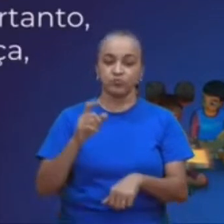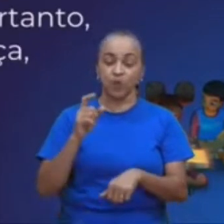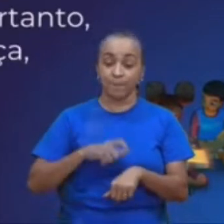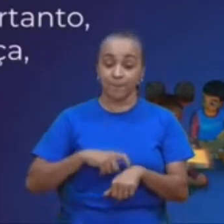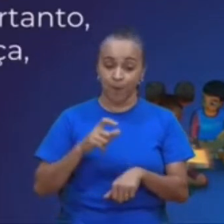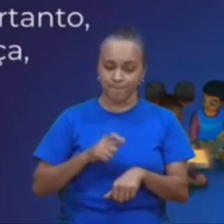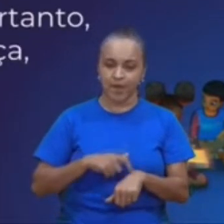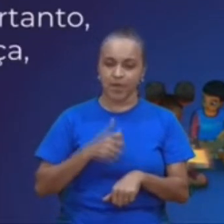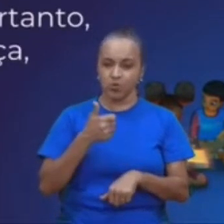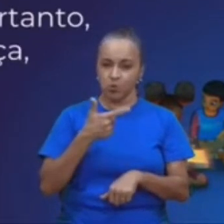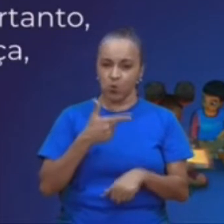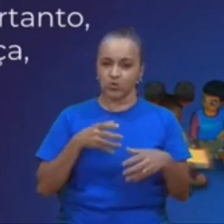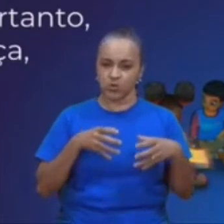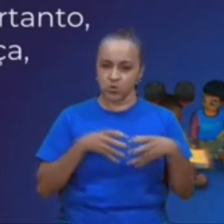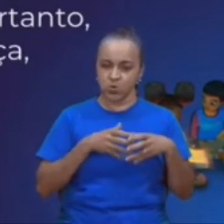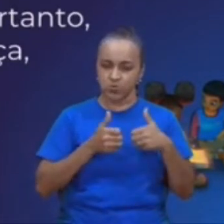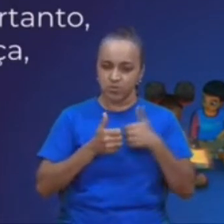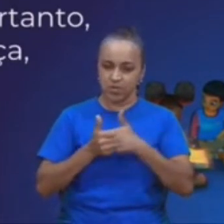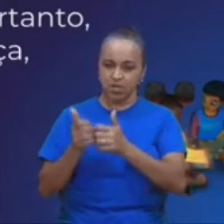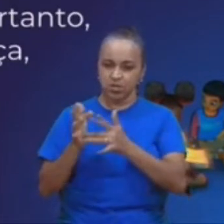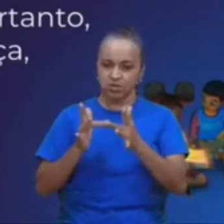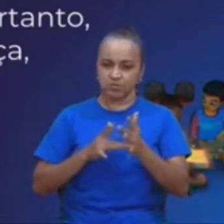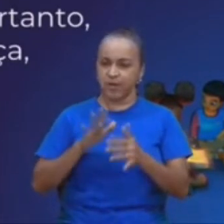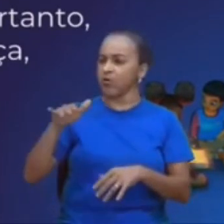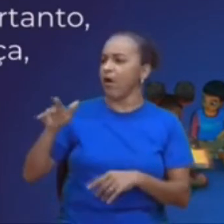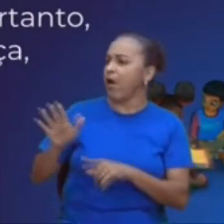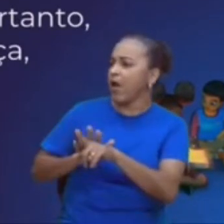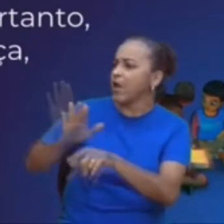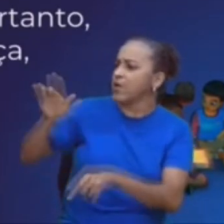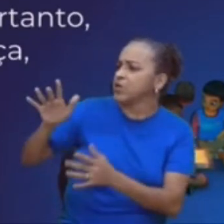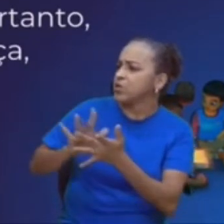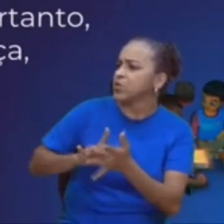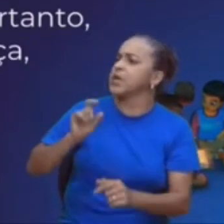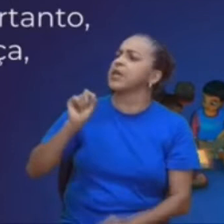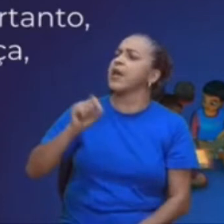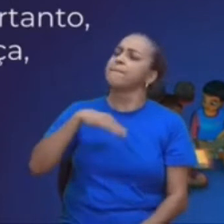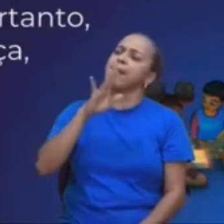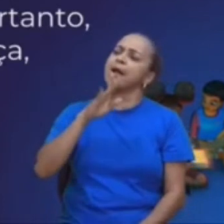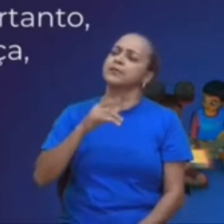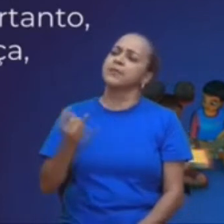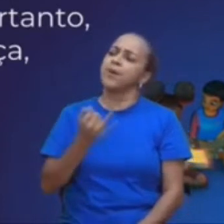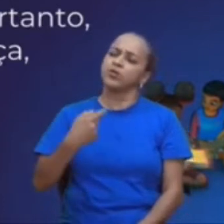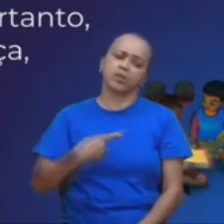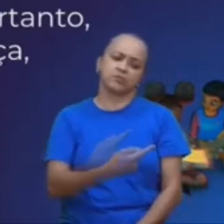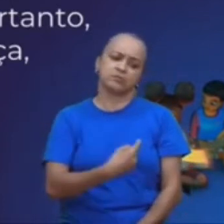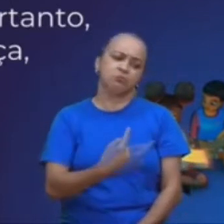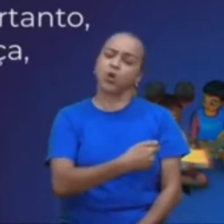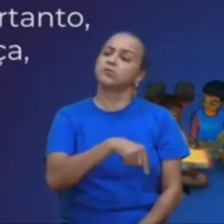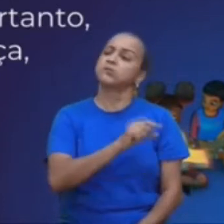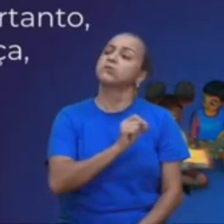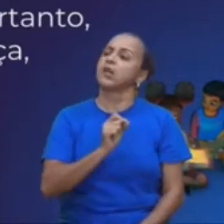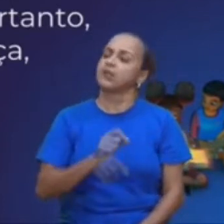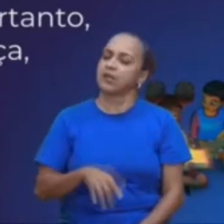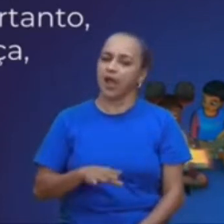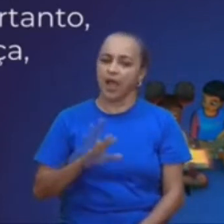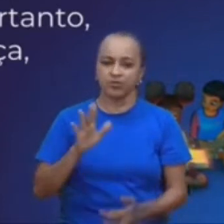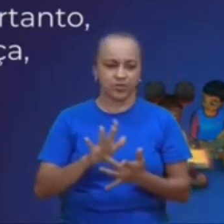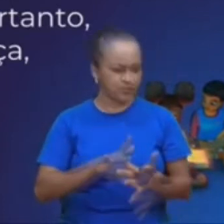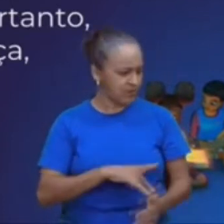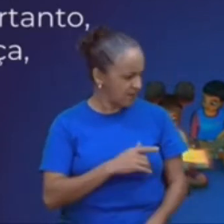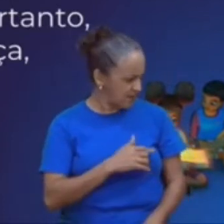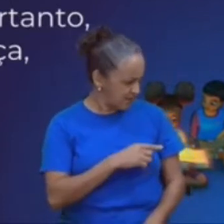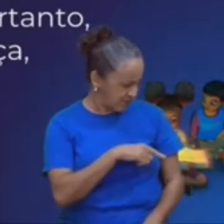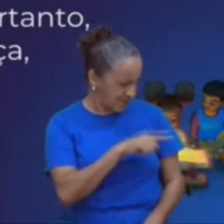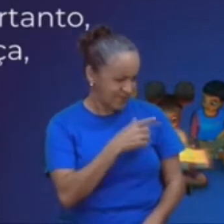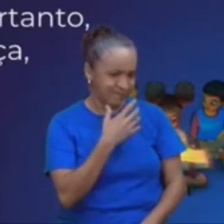discípulos chegaram a Jesus, e perguntaram, quem é o maior, no reino dos céus? Chamando uma criança, colocou-a no meio